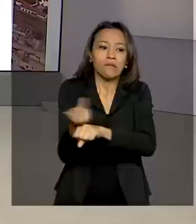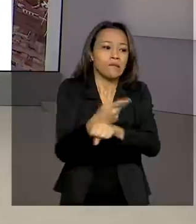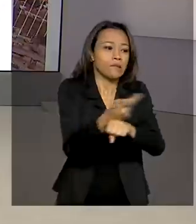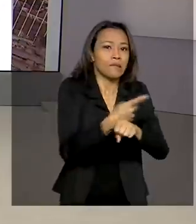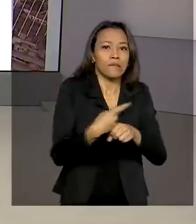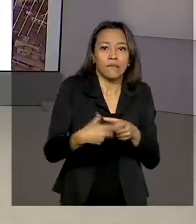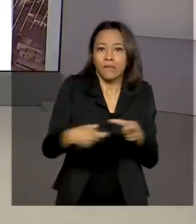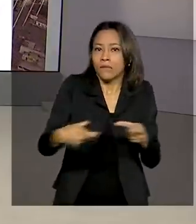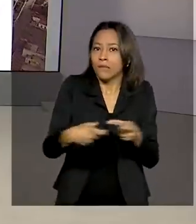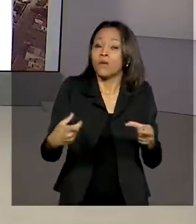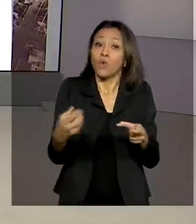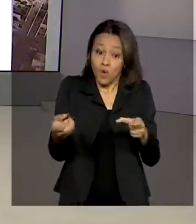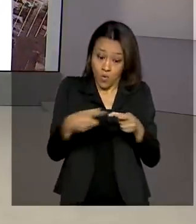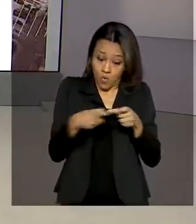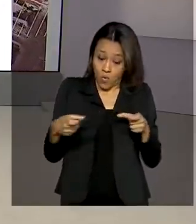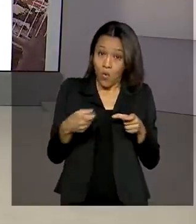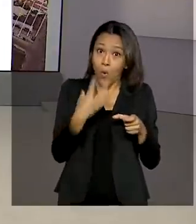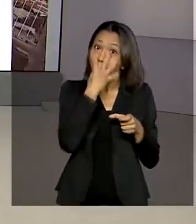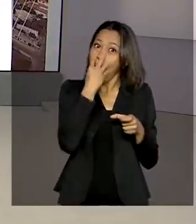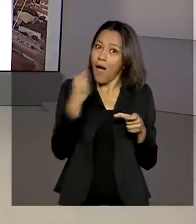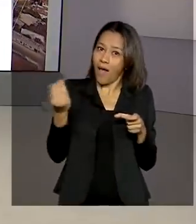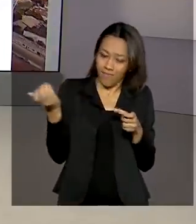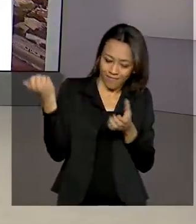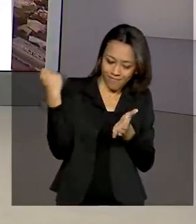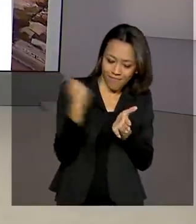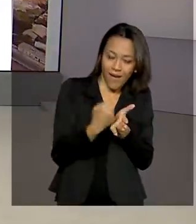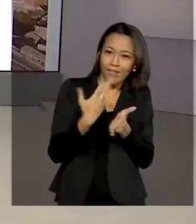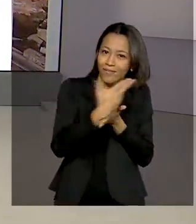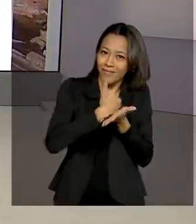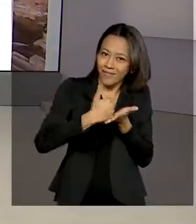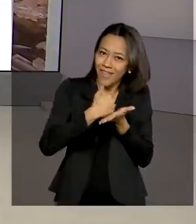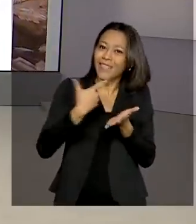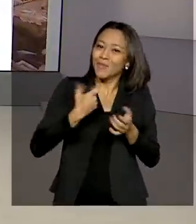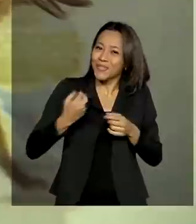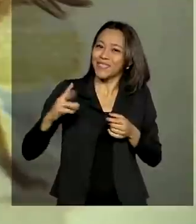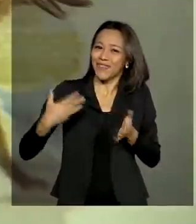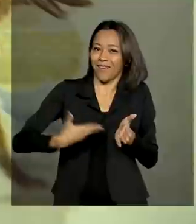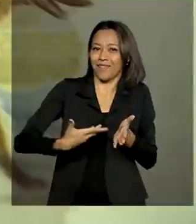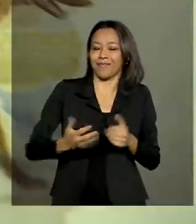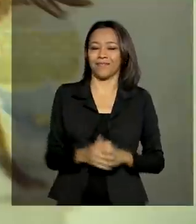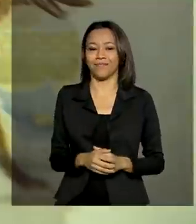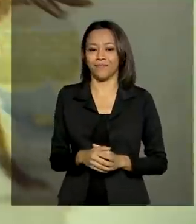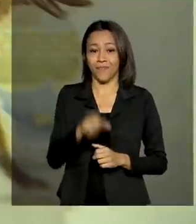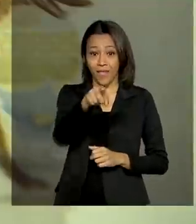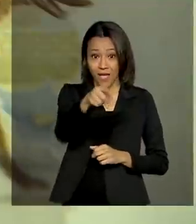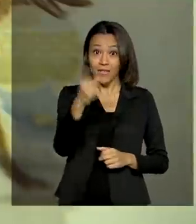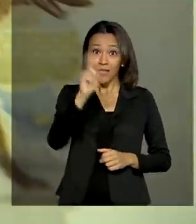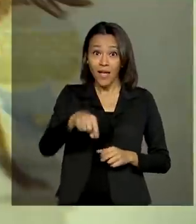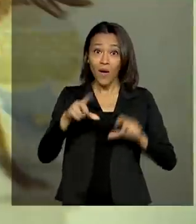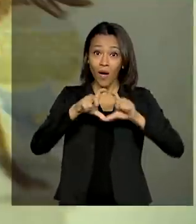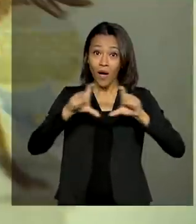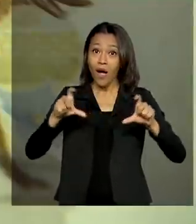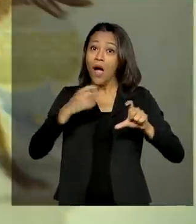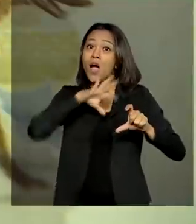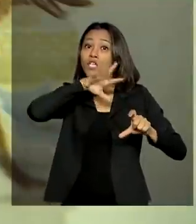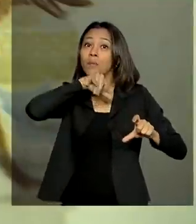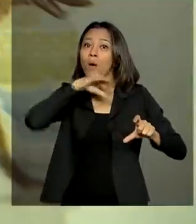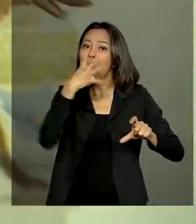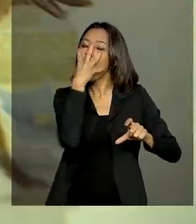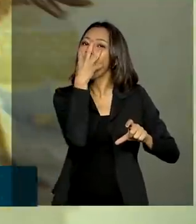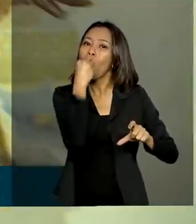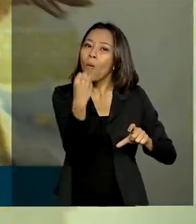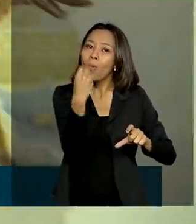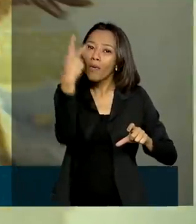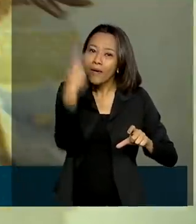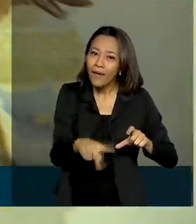espécie. O Lobo Guará ilustra a nota de 200 reais. Esse é o Lobo Guará, um animal típico